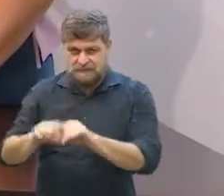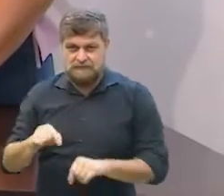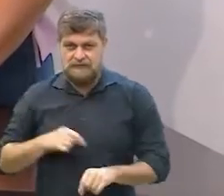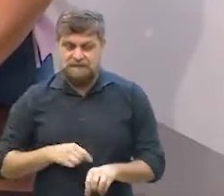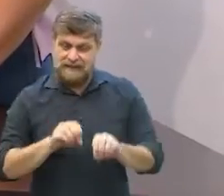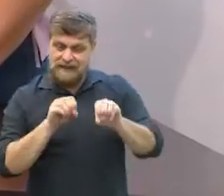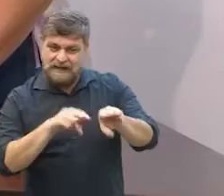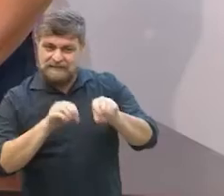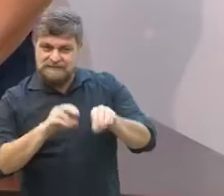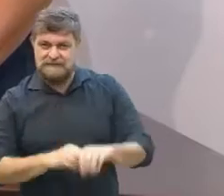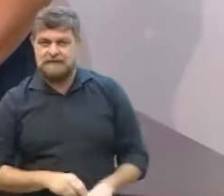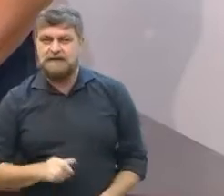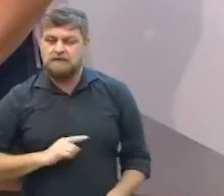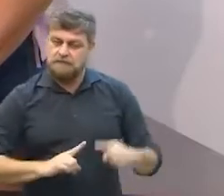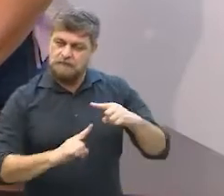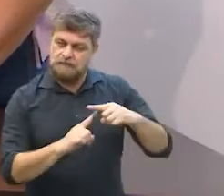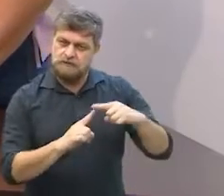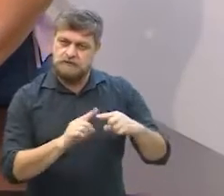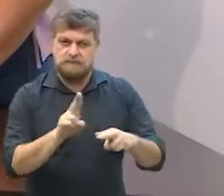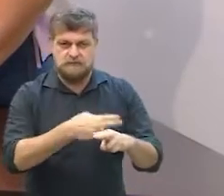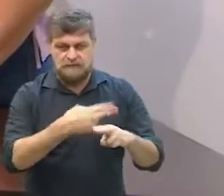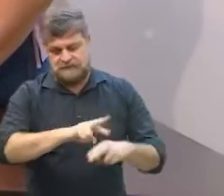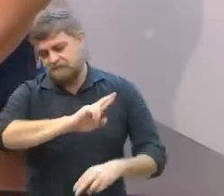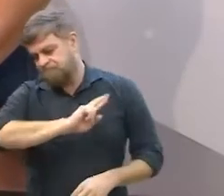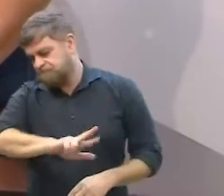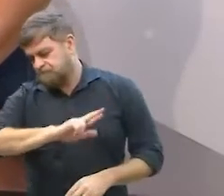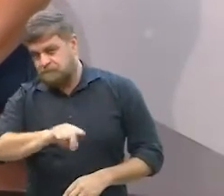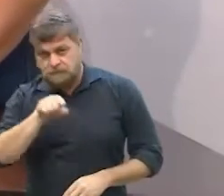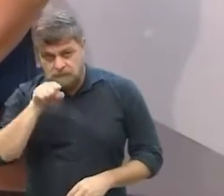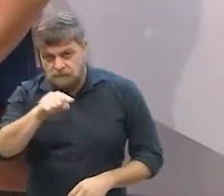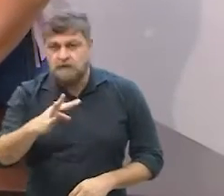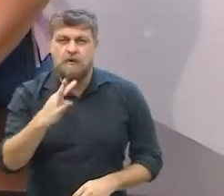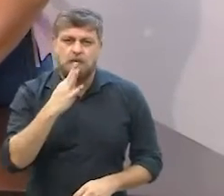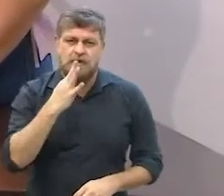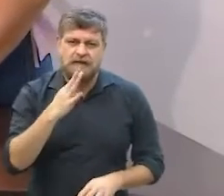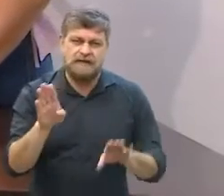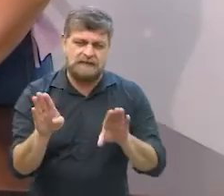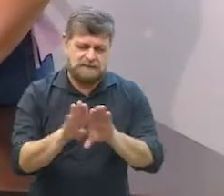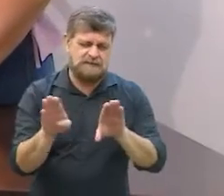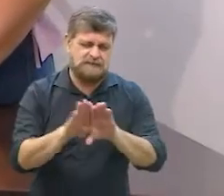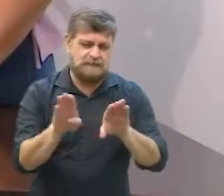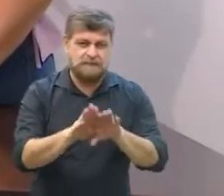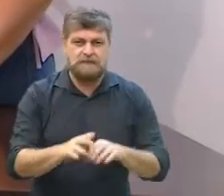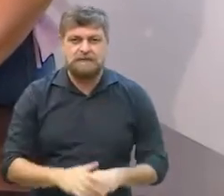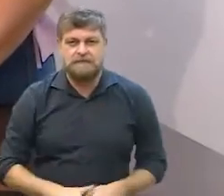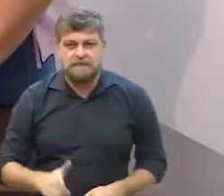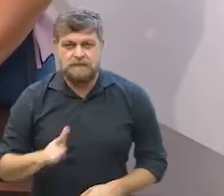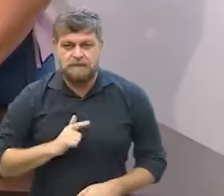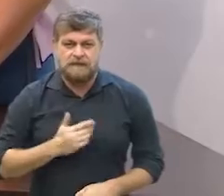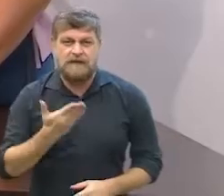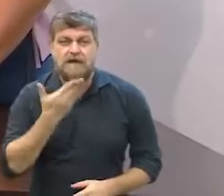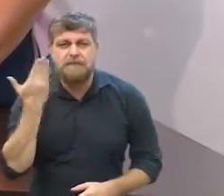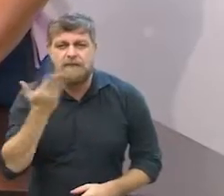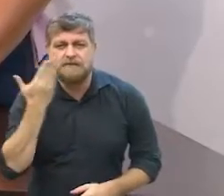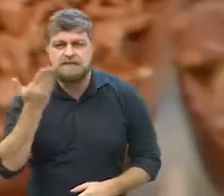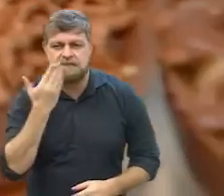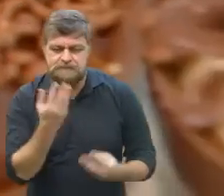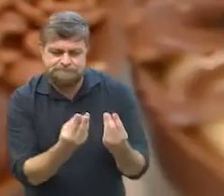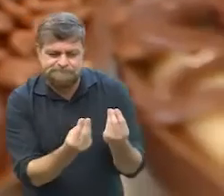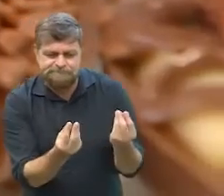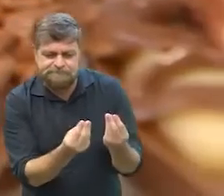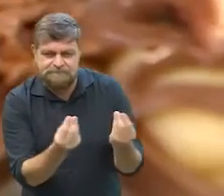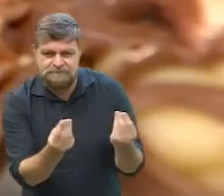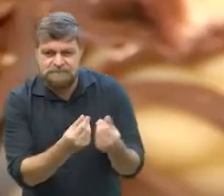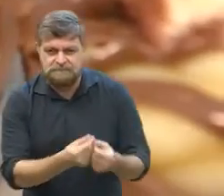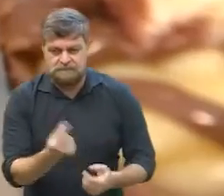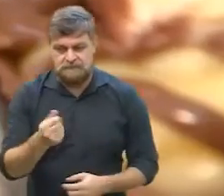ela vai ensinar com outro tipo de chocolate que você aí de casa também conhece e só que ele também é mais fácil de trabalhar né e também